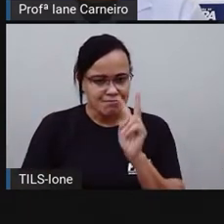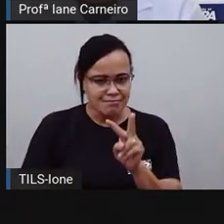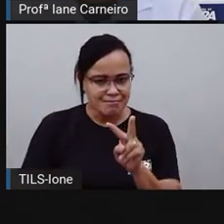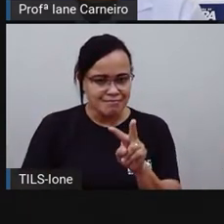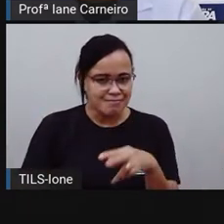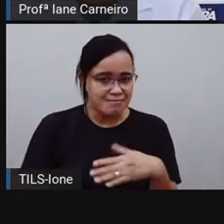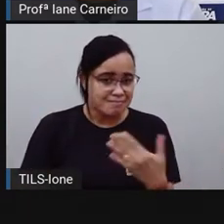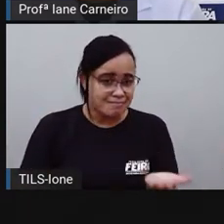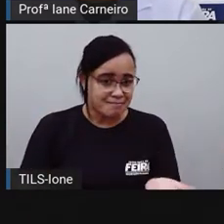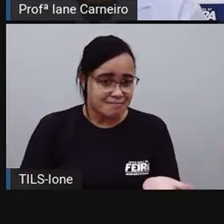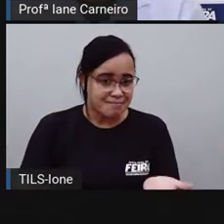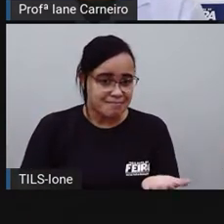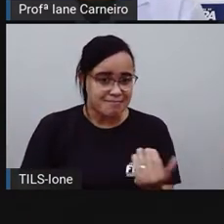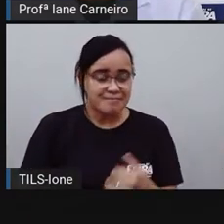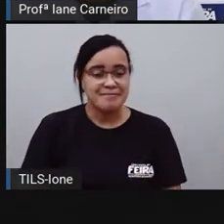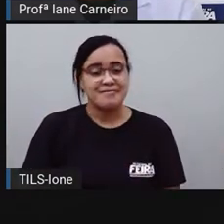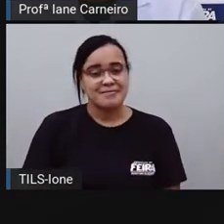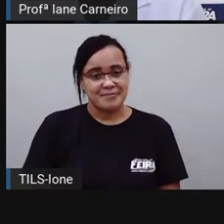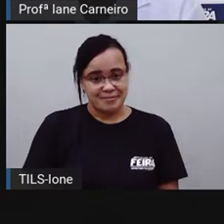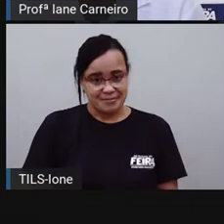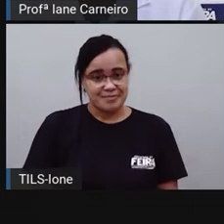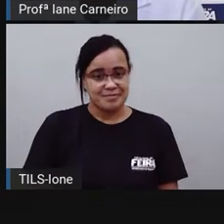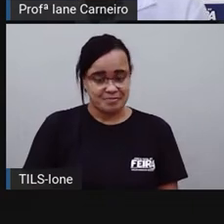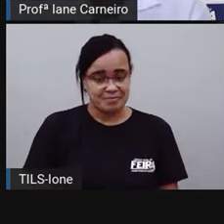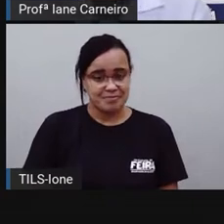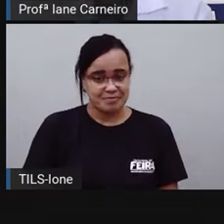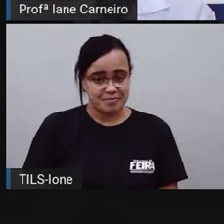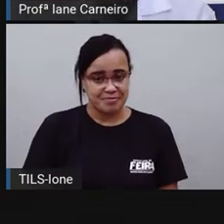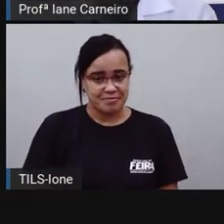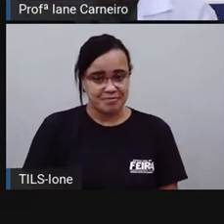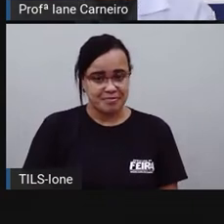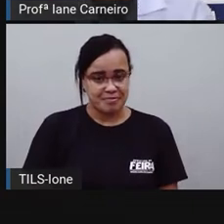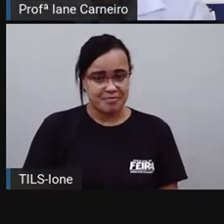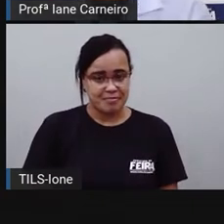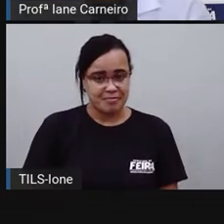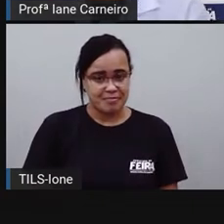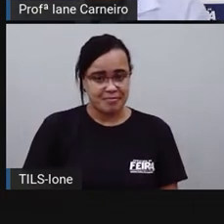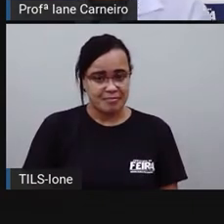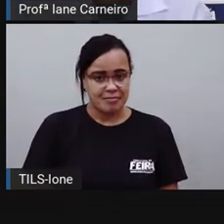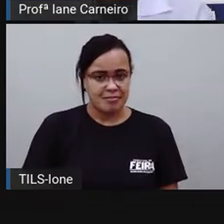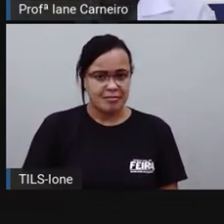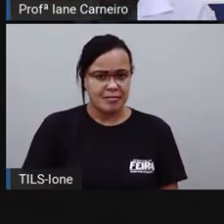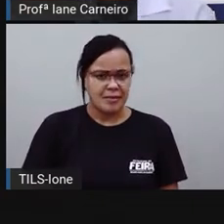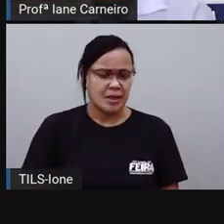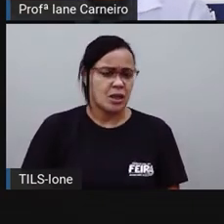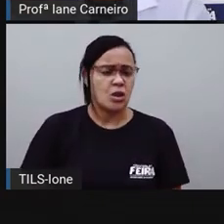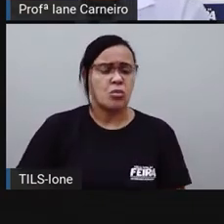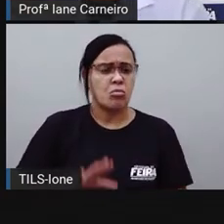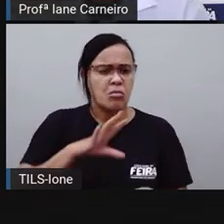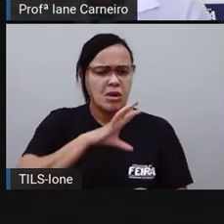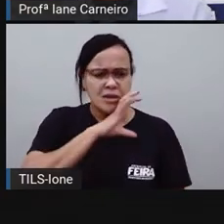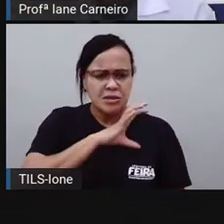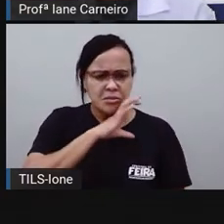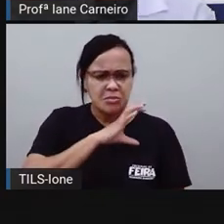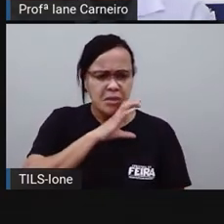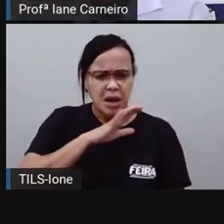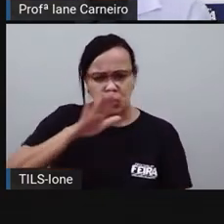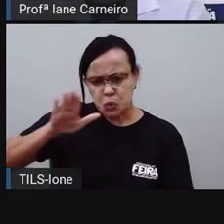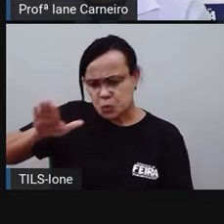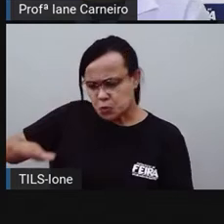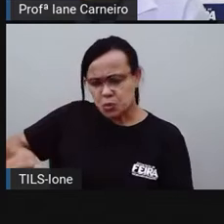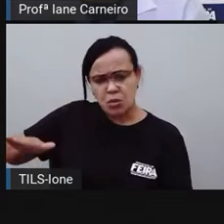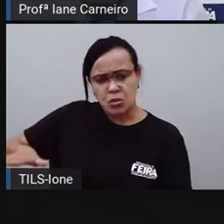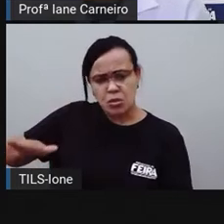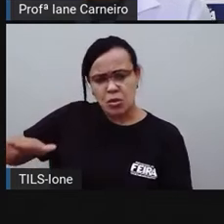Conseguiu ver? Qual é o animal mais baixo, né? E o que você pode dizer sobre o tamanho